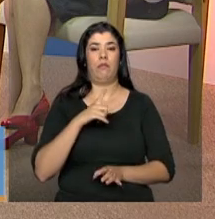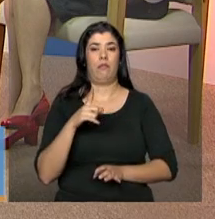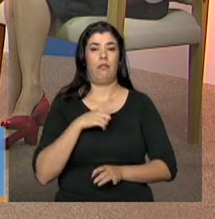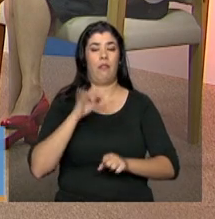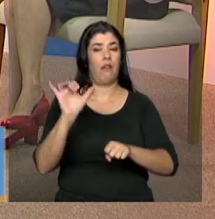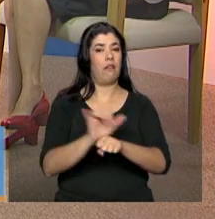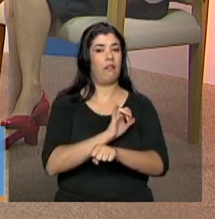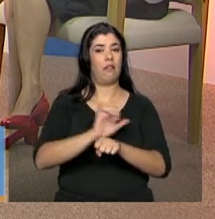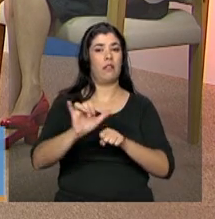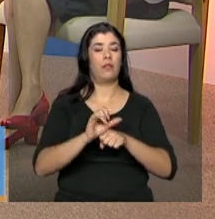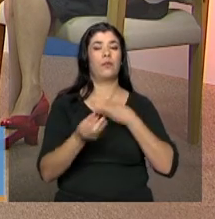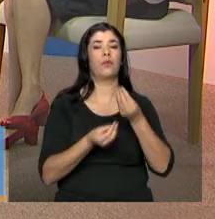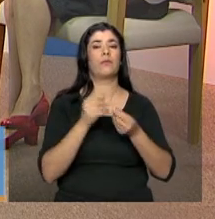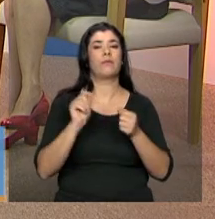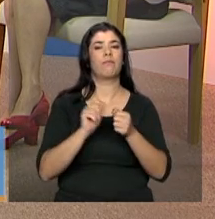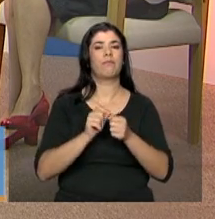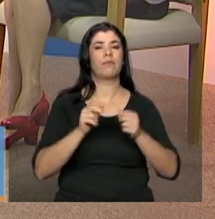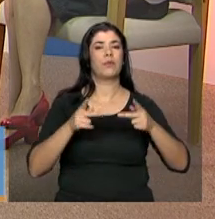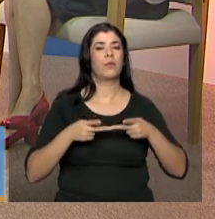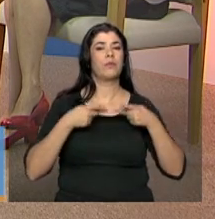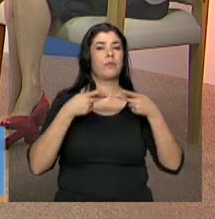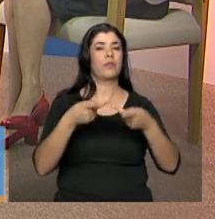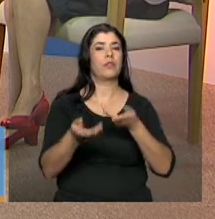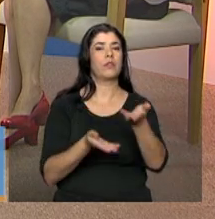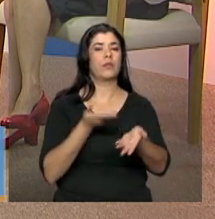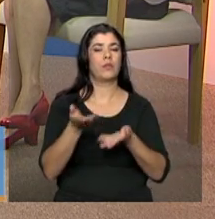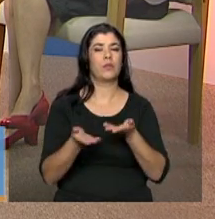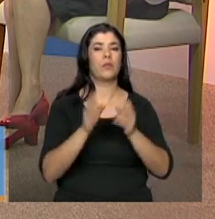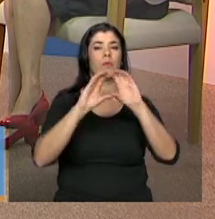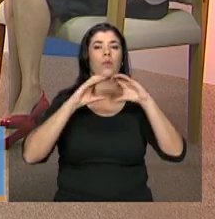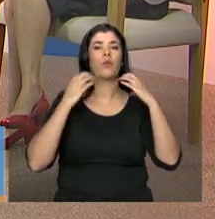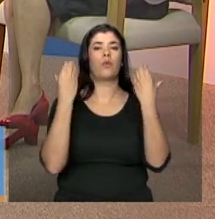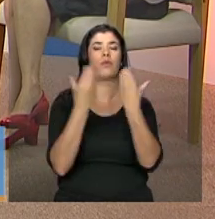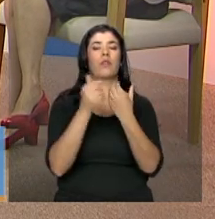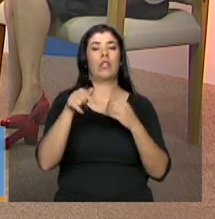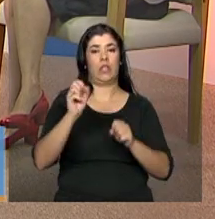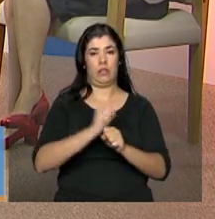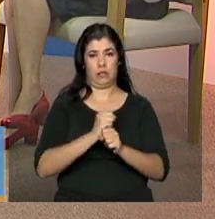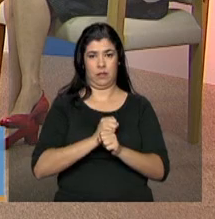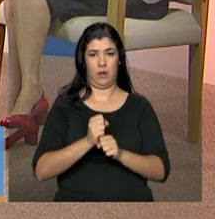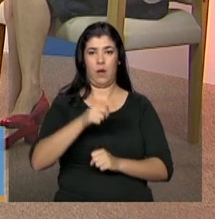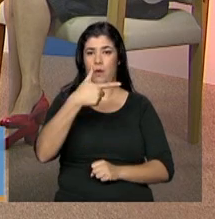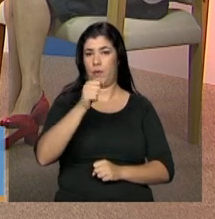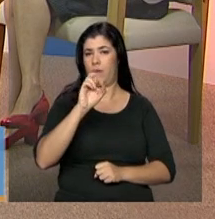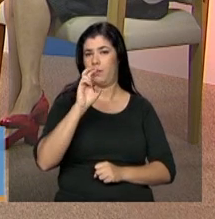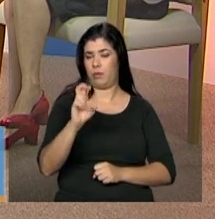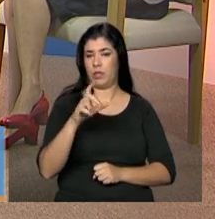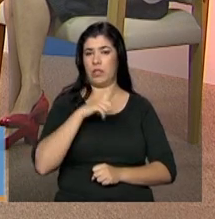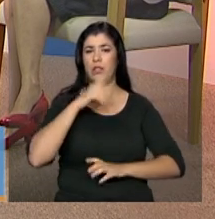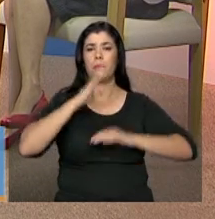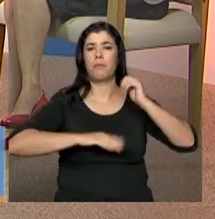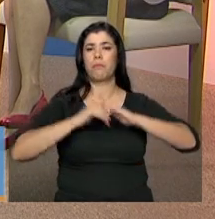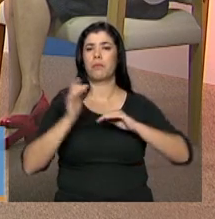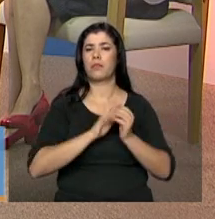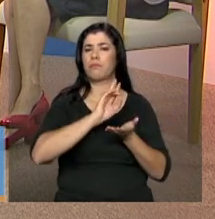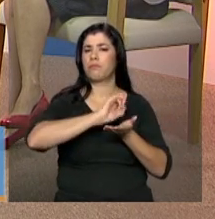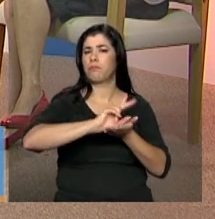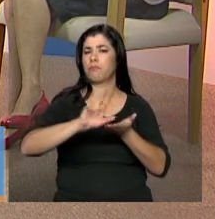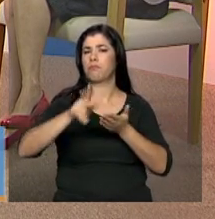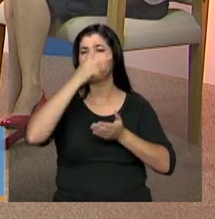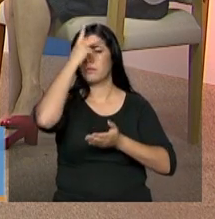estratégia do processo de conferências de Assistência Social em 2015? Essa ação, ela envolve muitas pessoas?